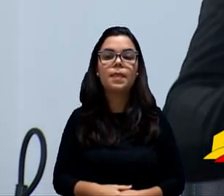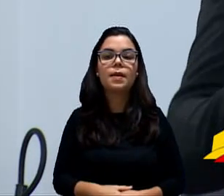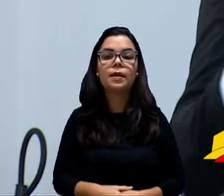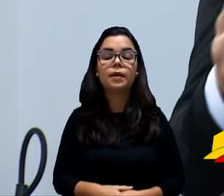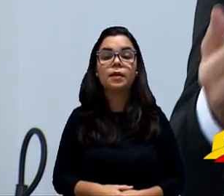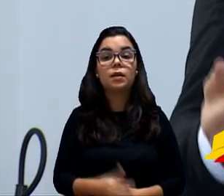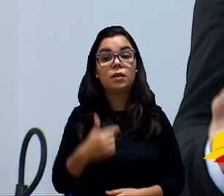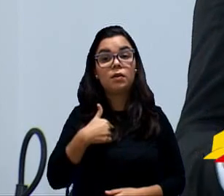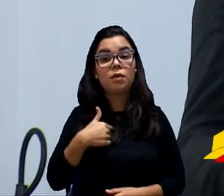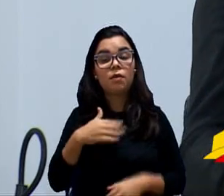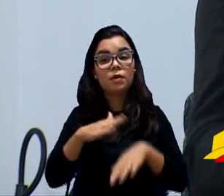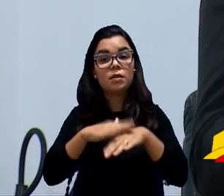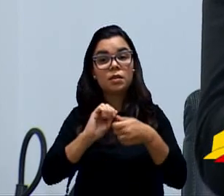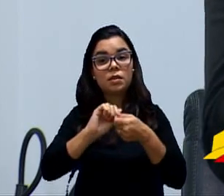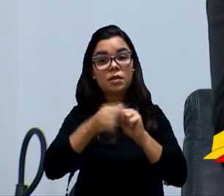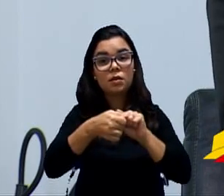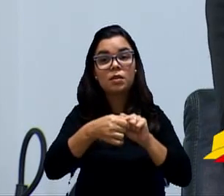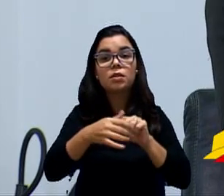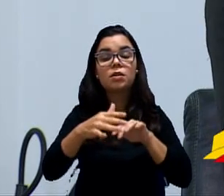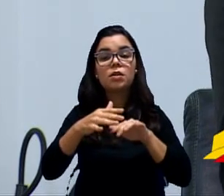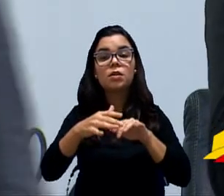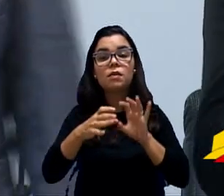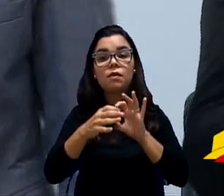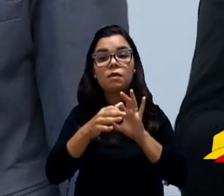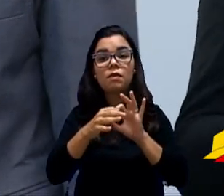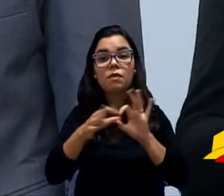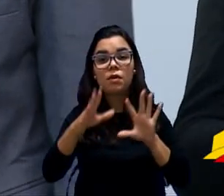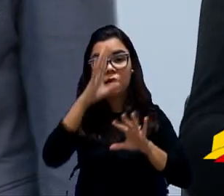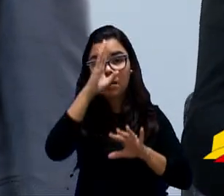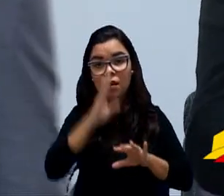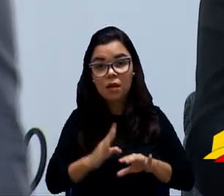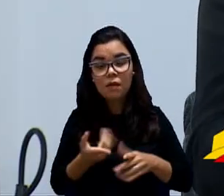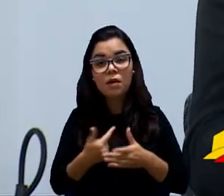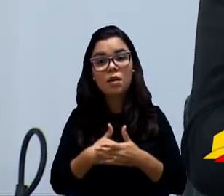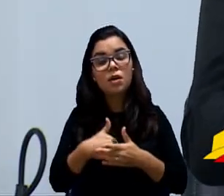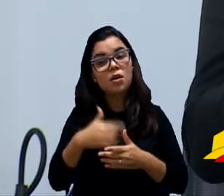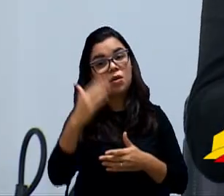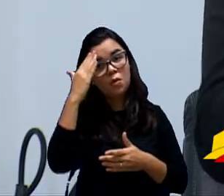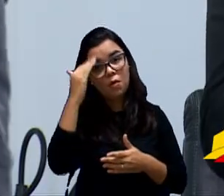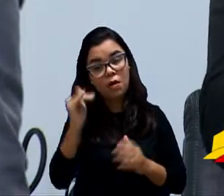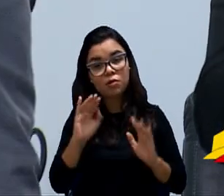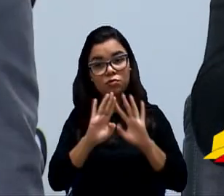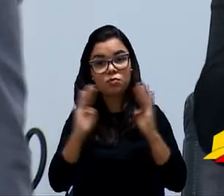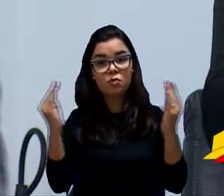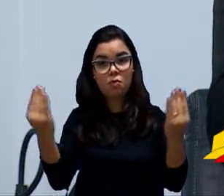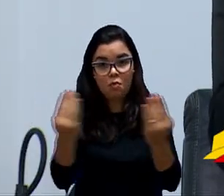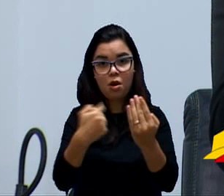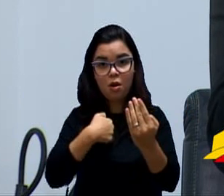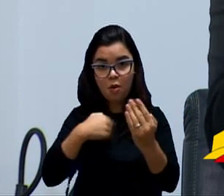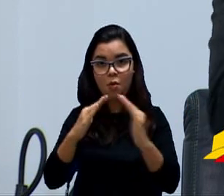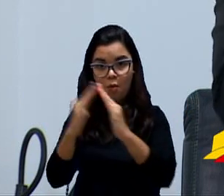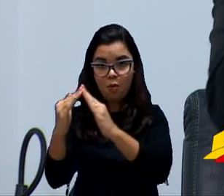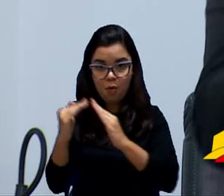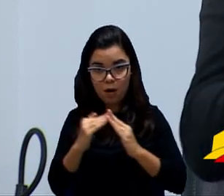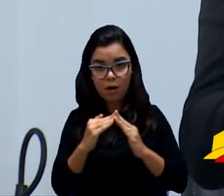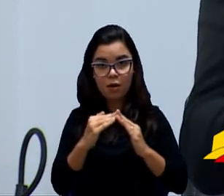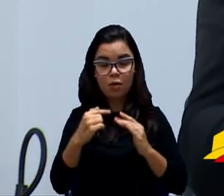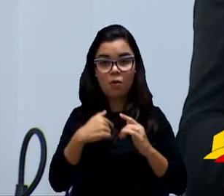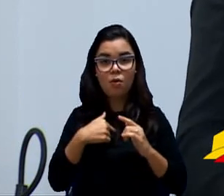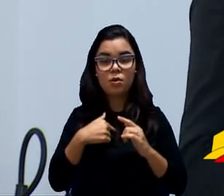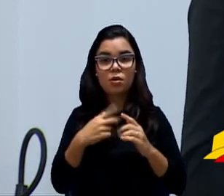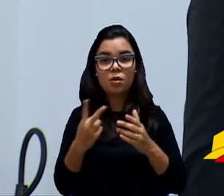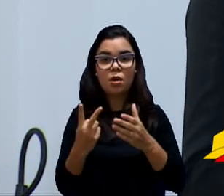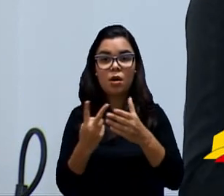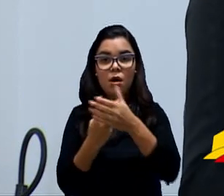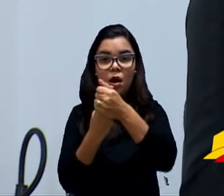adequações de forma gratuita. Eu acho muito pertinente, eu mesmo moro num condomínio cuja a conta de água é em conjunta.